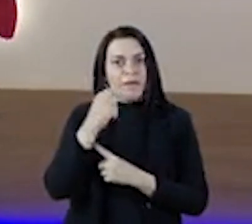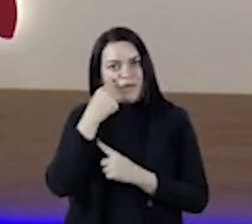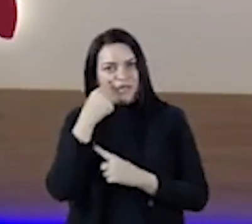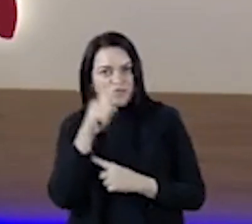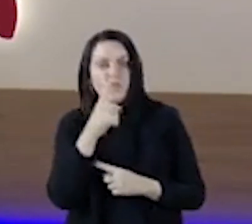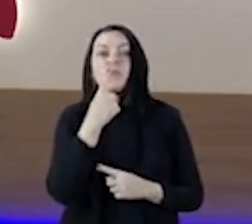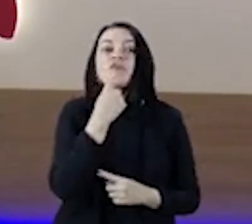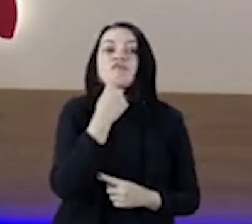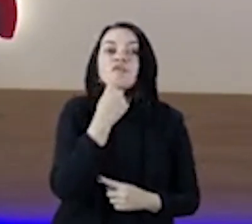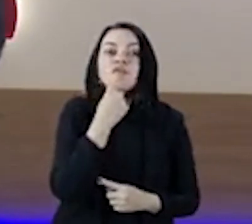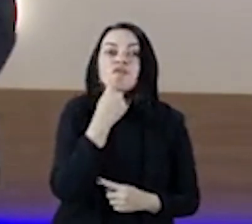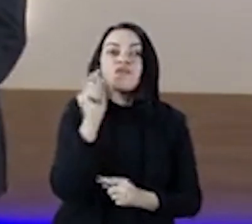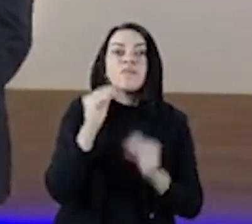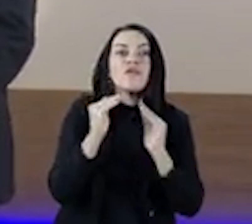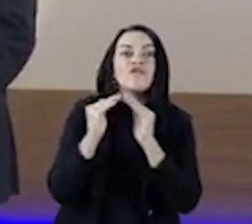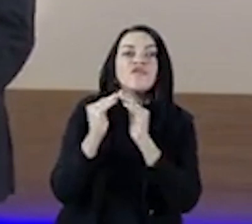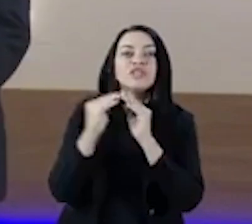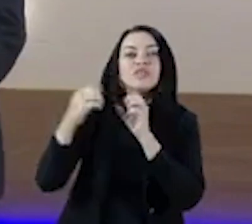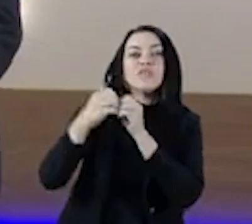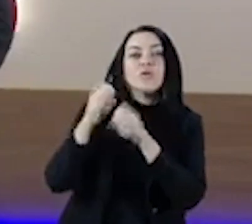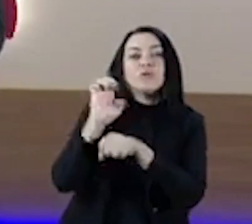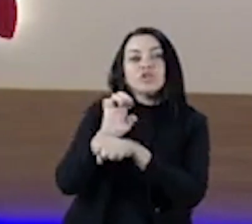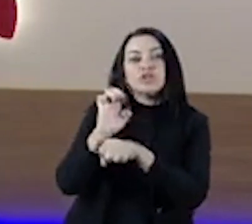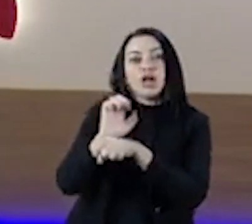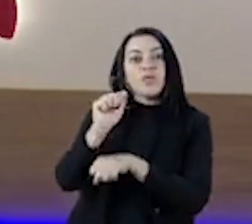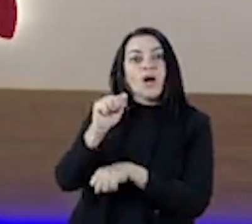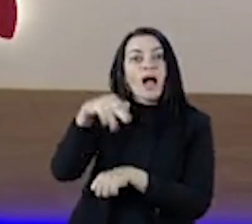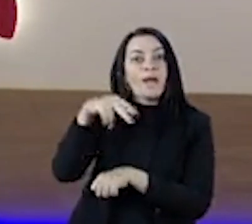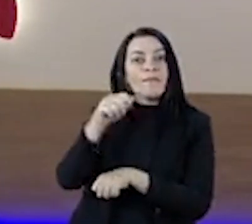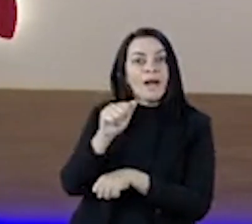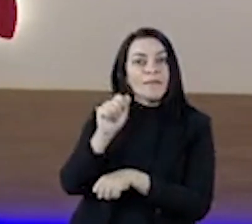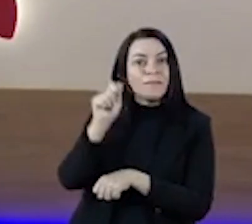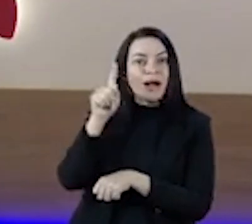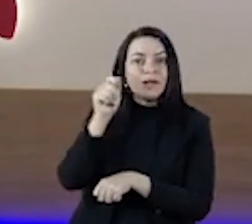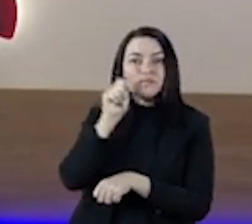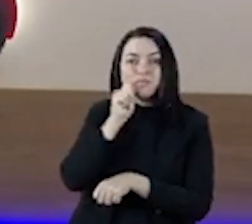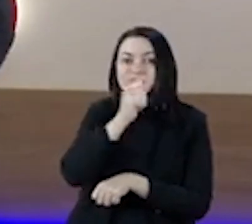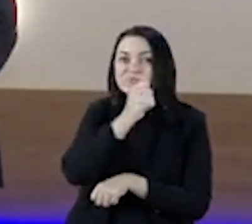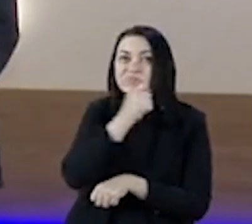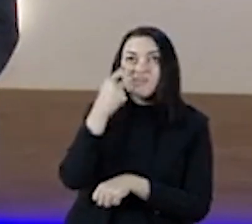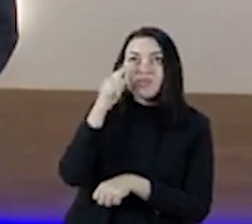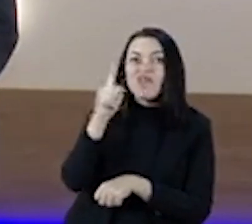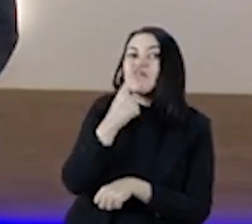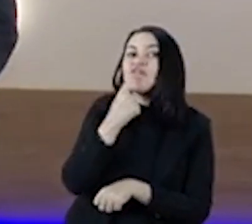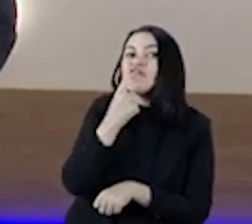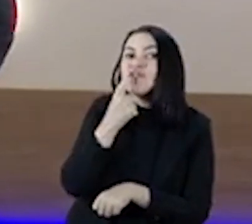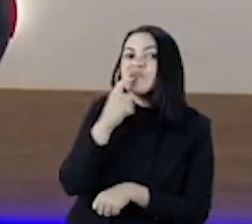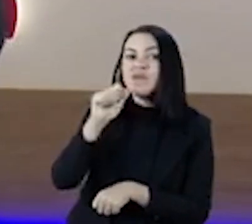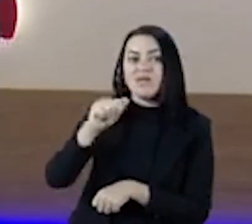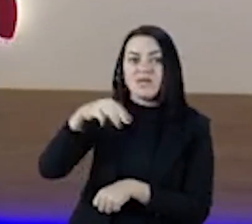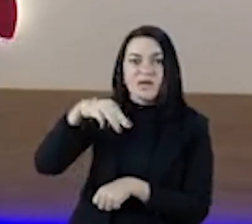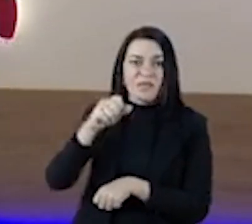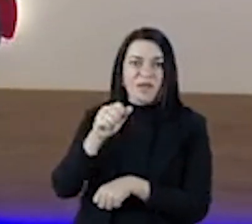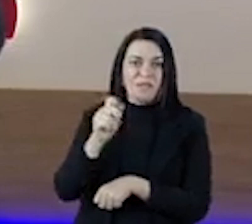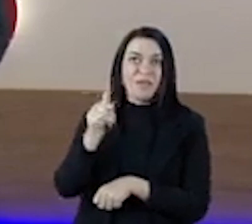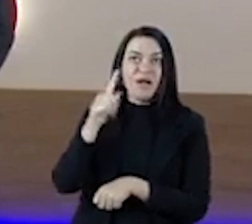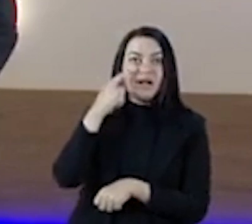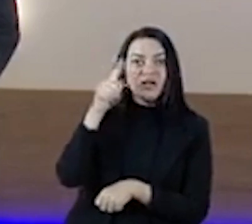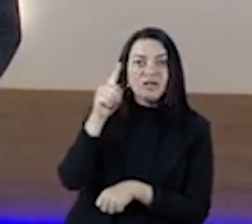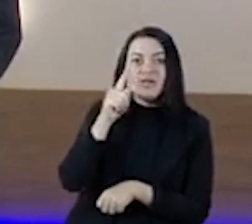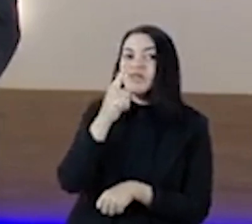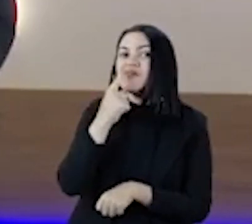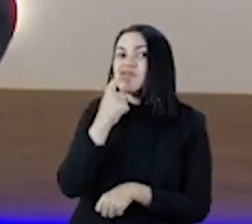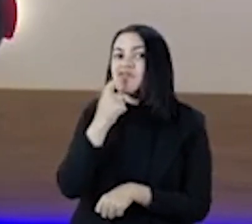112 dias com a tendência de redução da incidência do vírus Mesmo assim, o governador alertou sobre a importância da prevenção